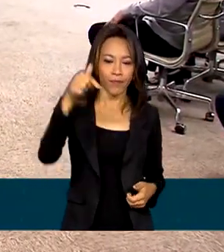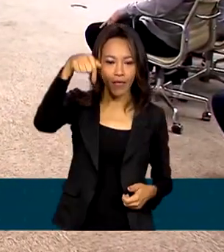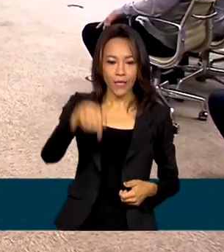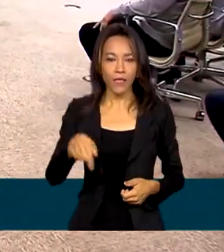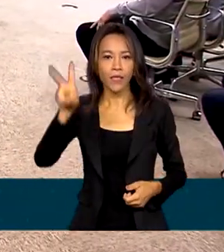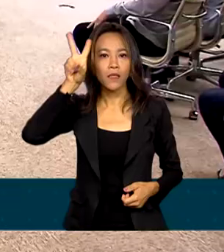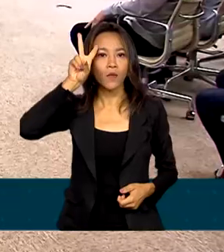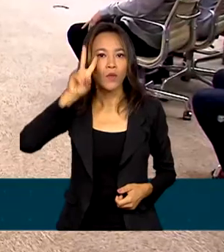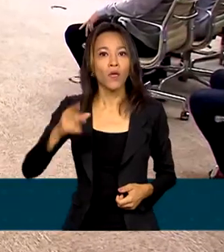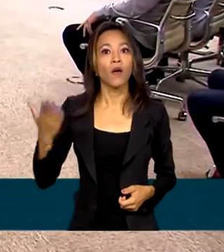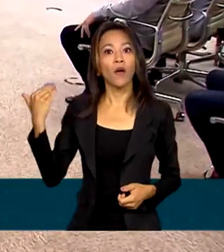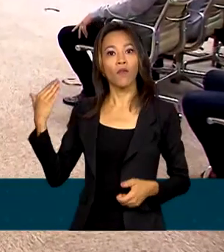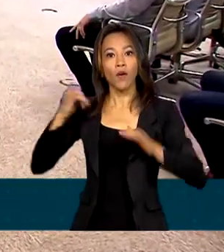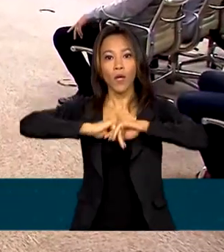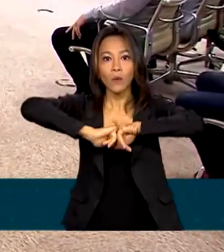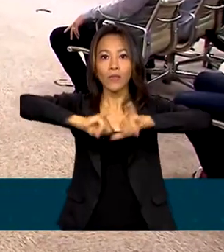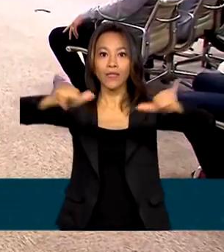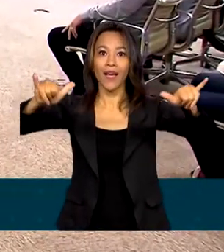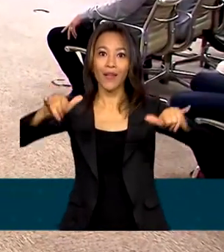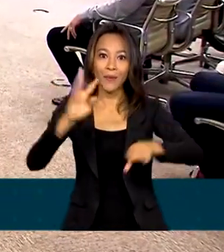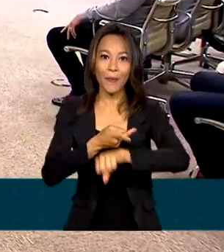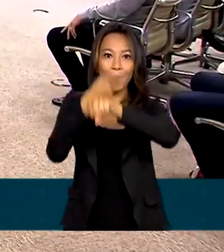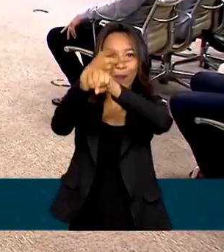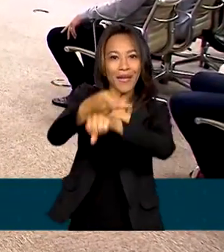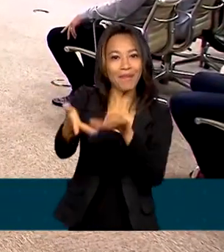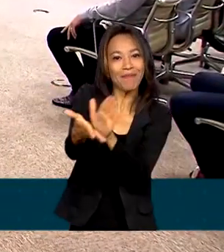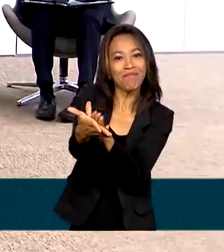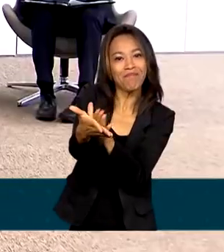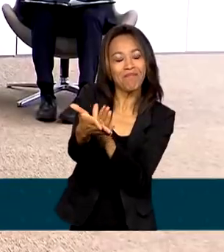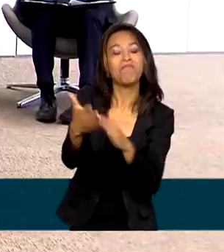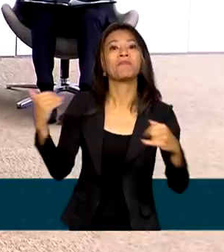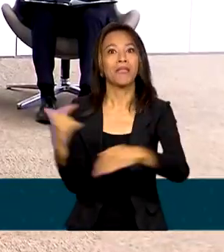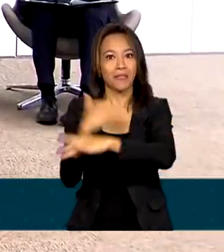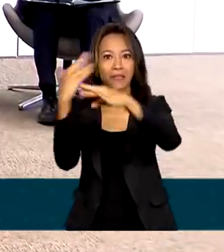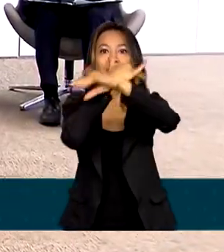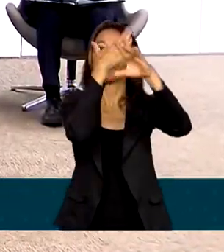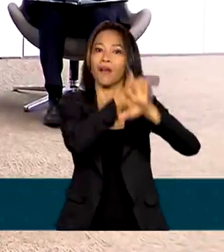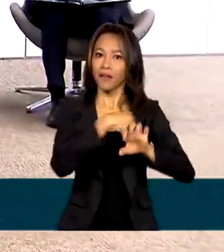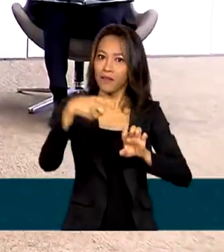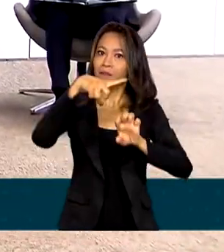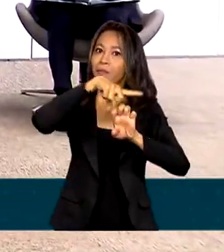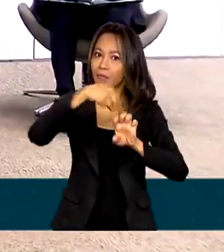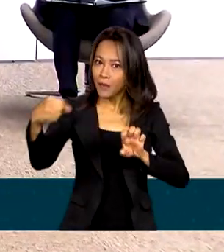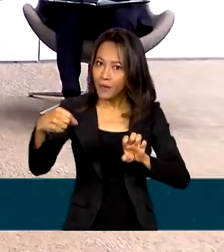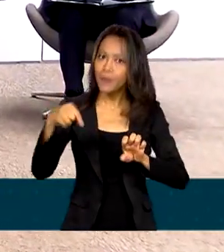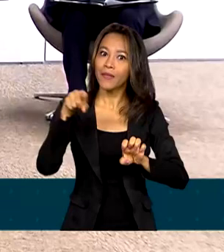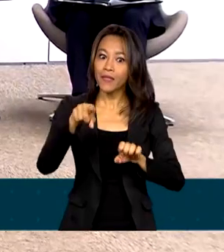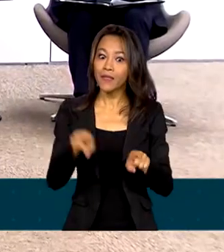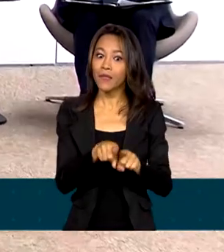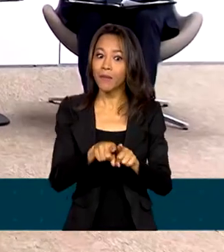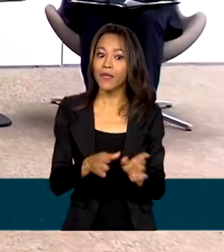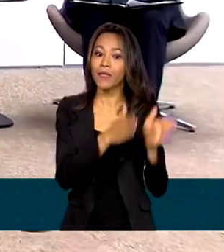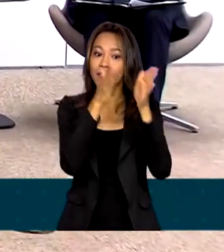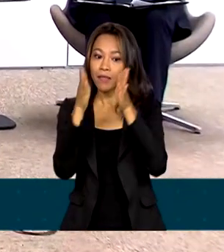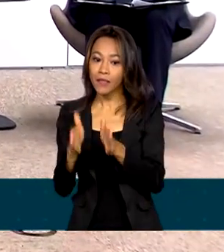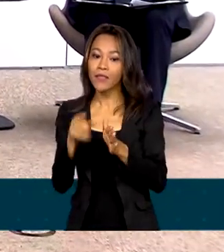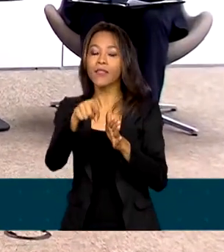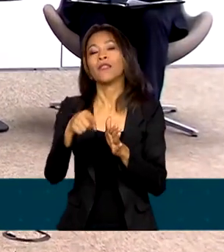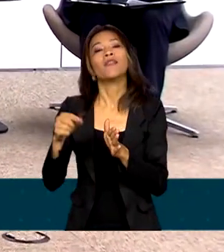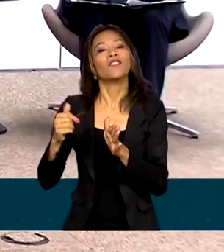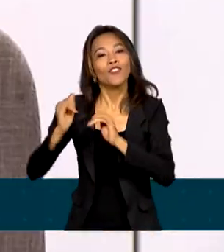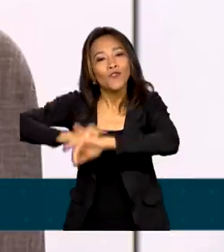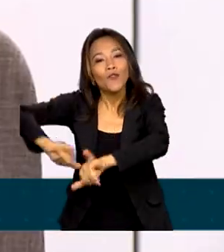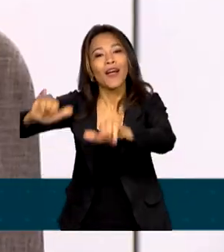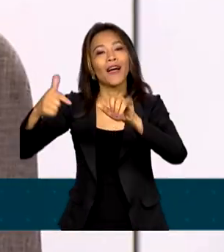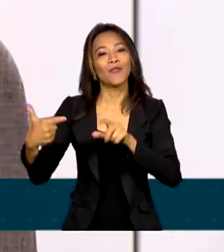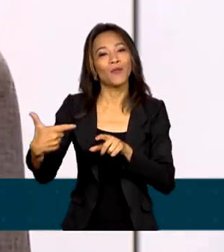anunciado o Prêmio Cidades Empreendedoras 2022 e lançado o Índice Cidades Empreendedoras 2023.